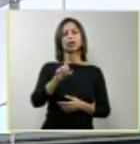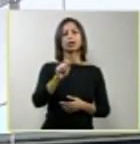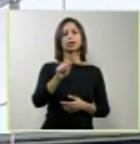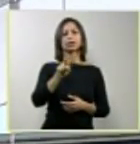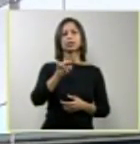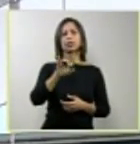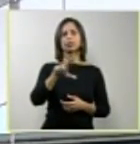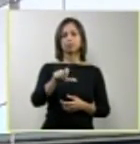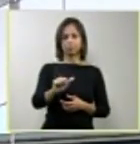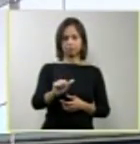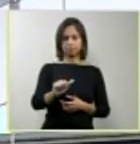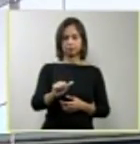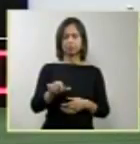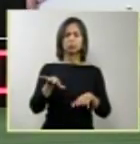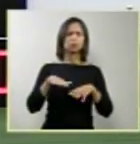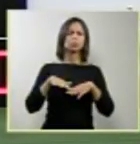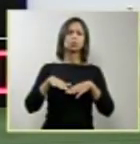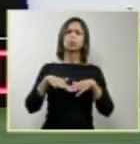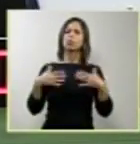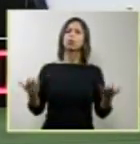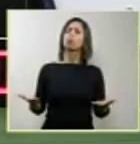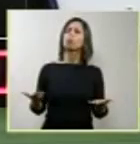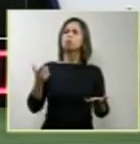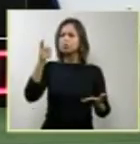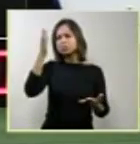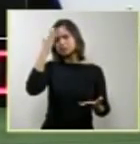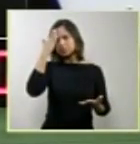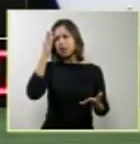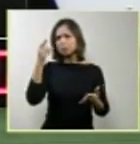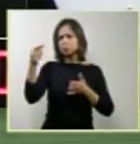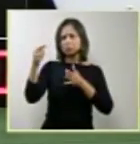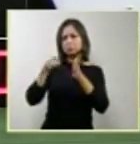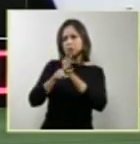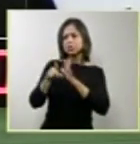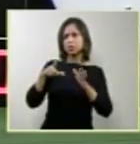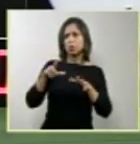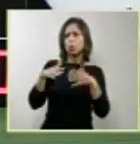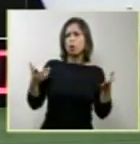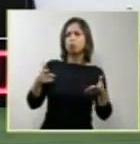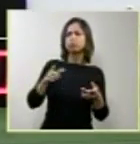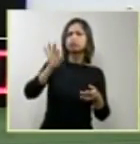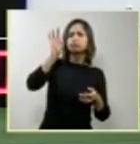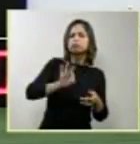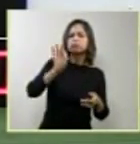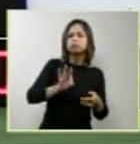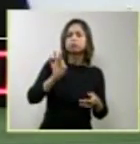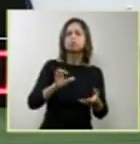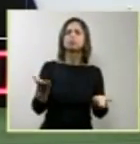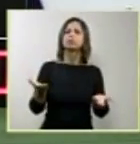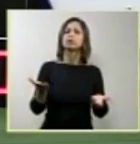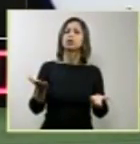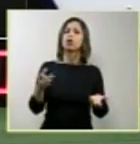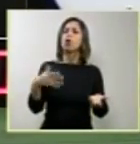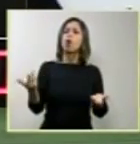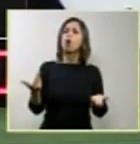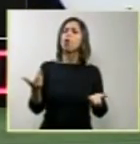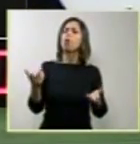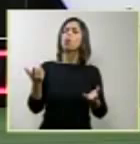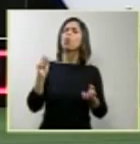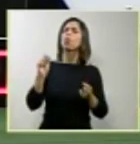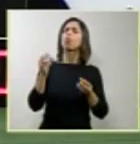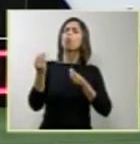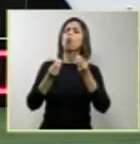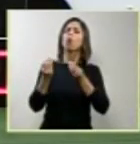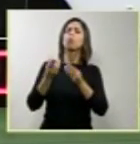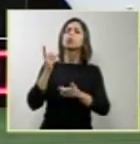qual o percentual e qual a composição no tocante à formação